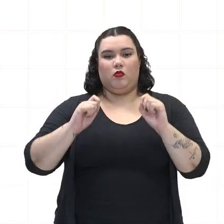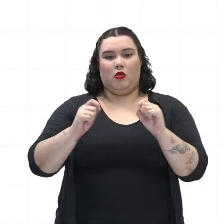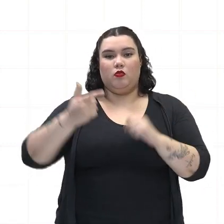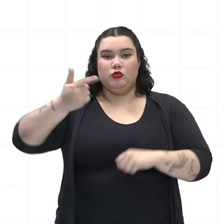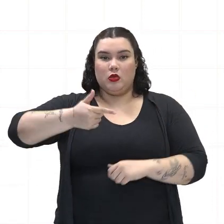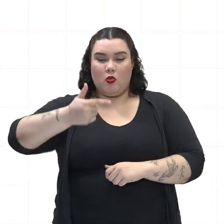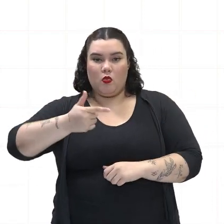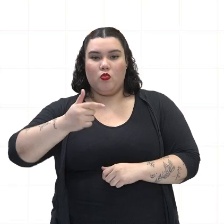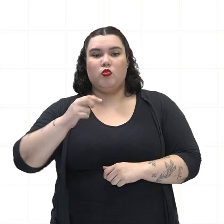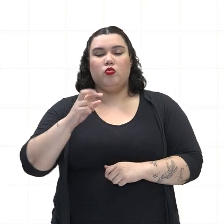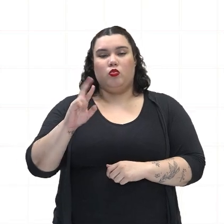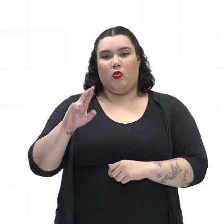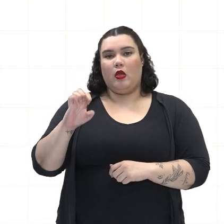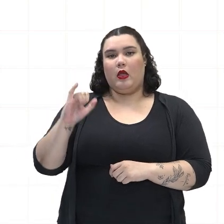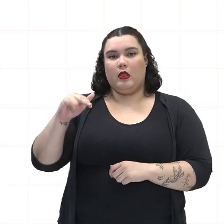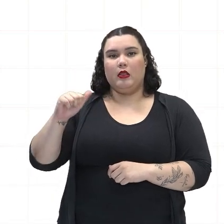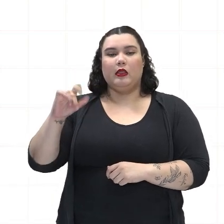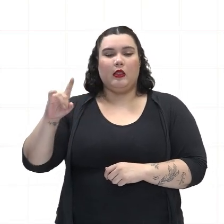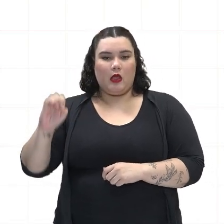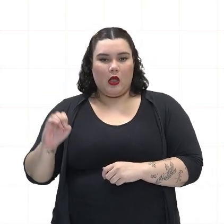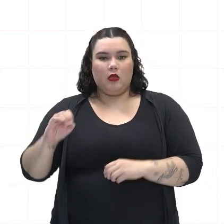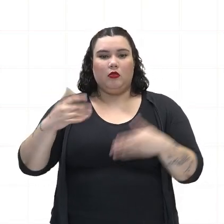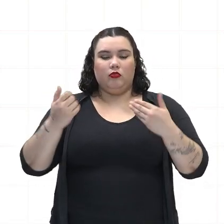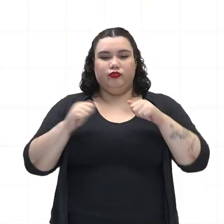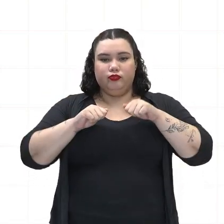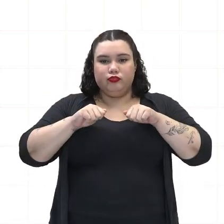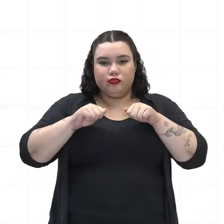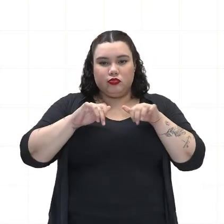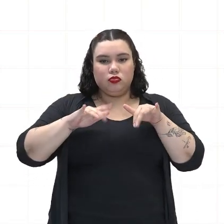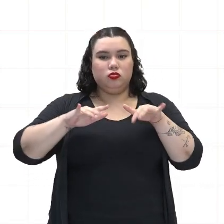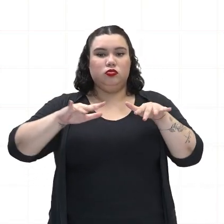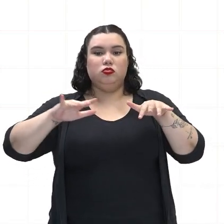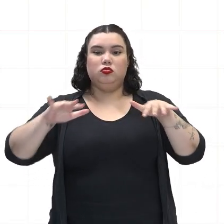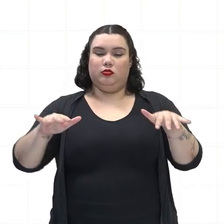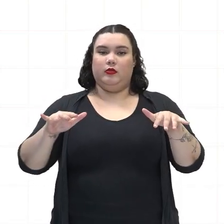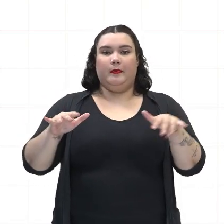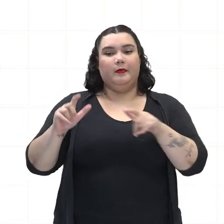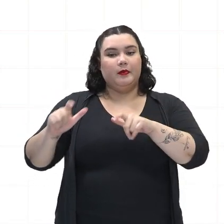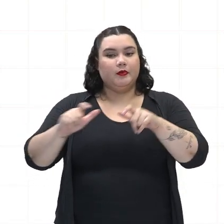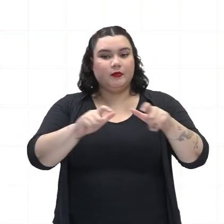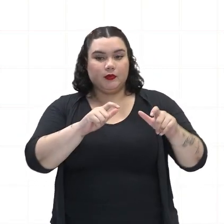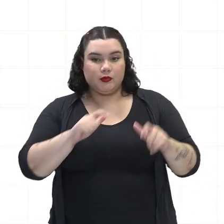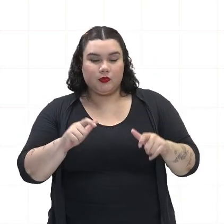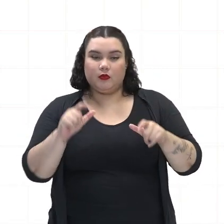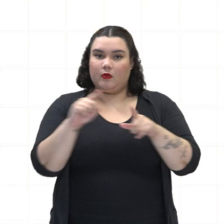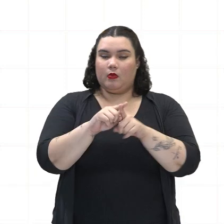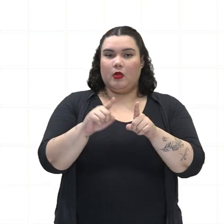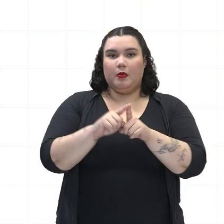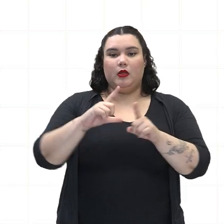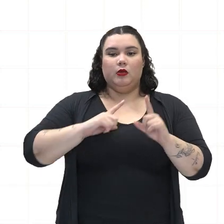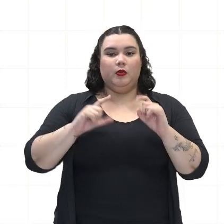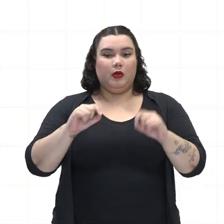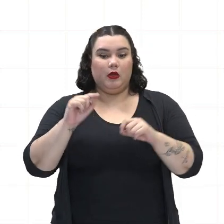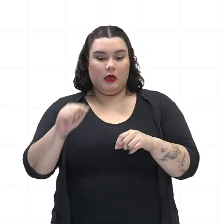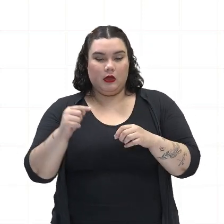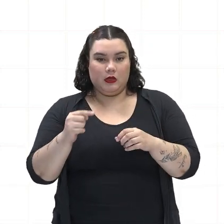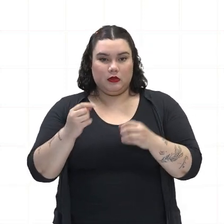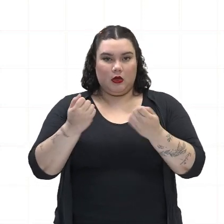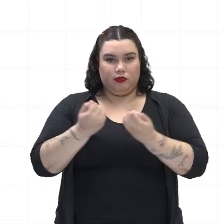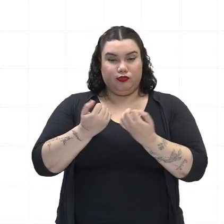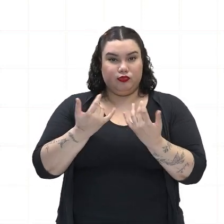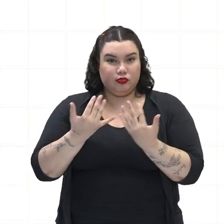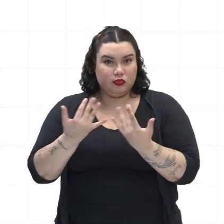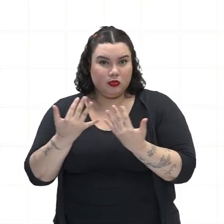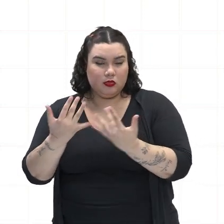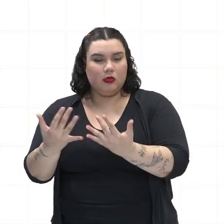modificando, a produção cafeíra vai ganhando mais espaço, fazendo também com que essa produção agrícola